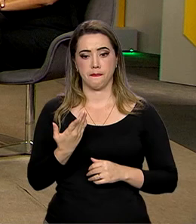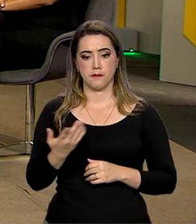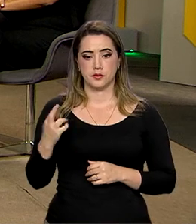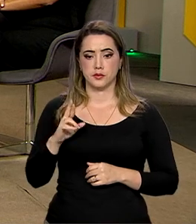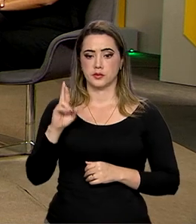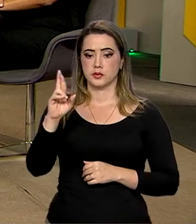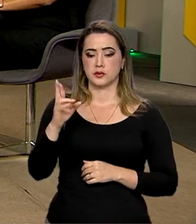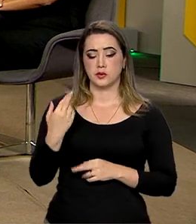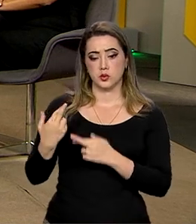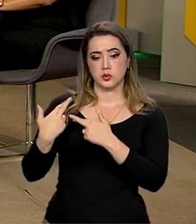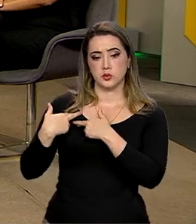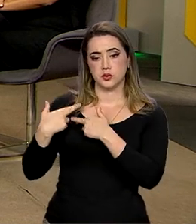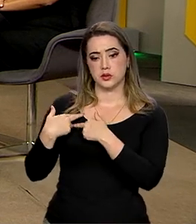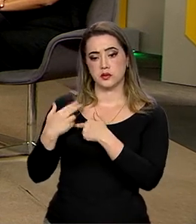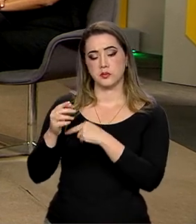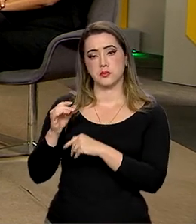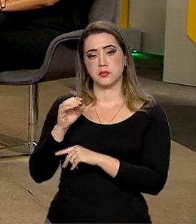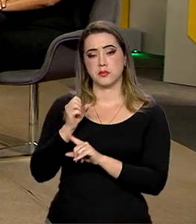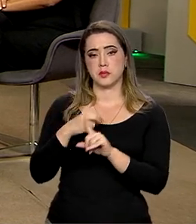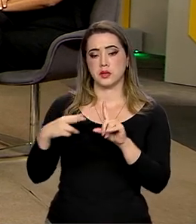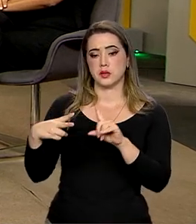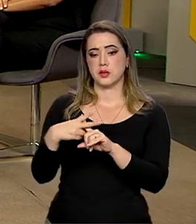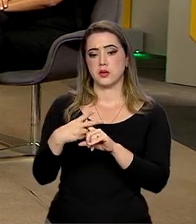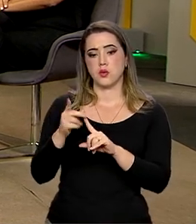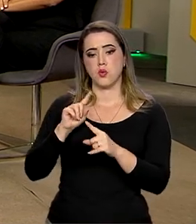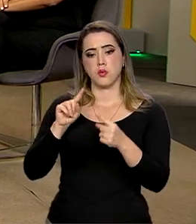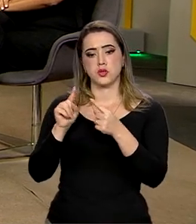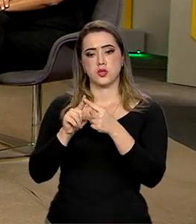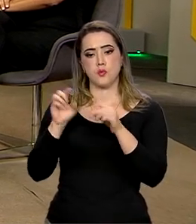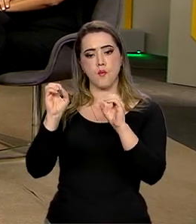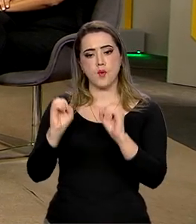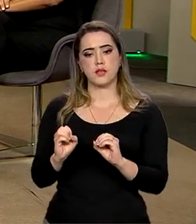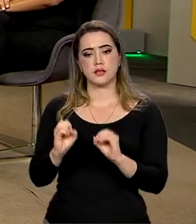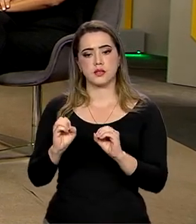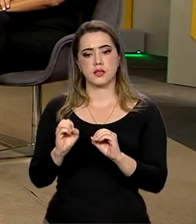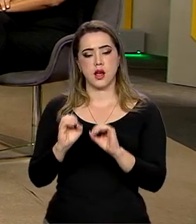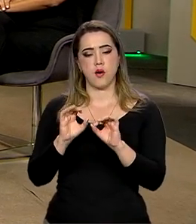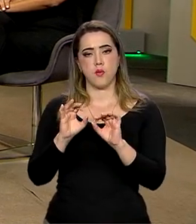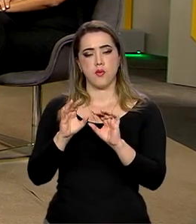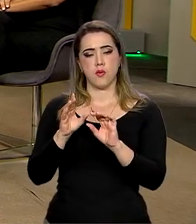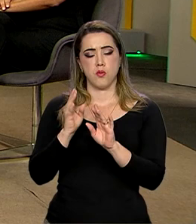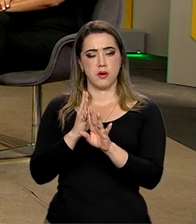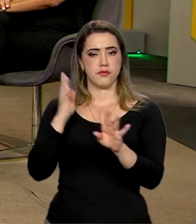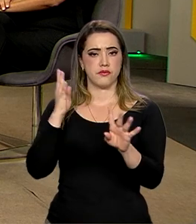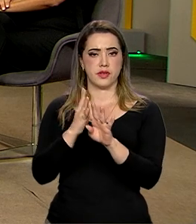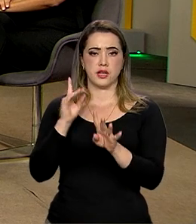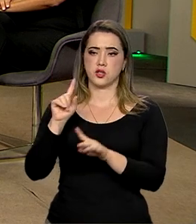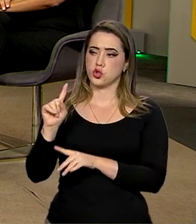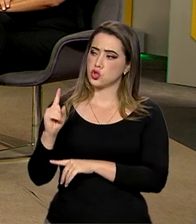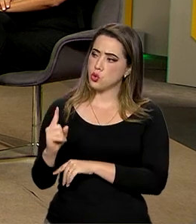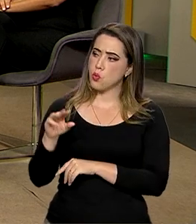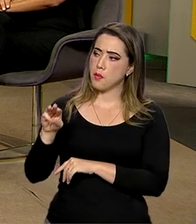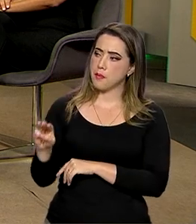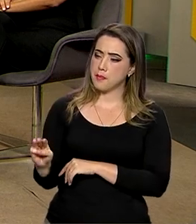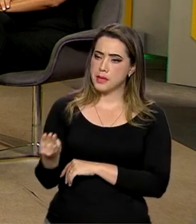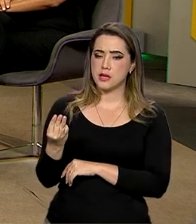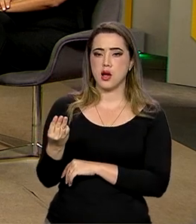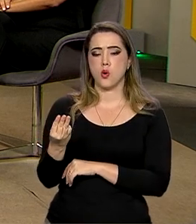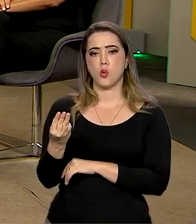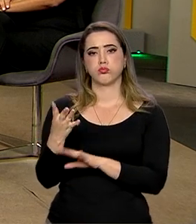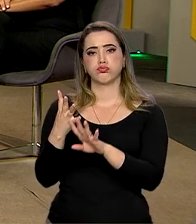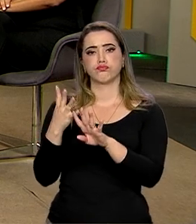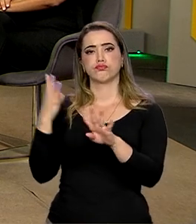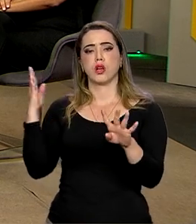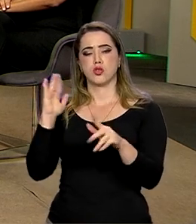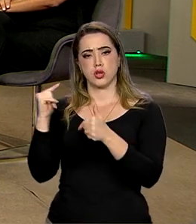presidência do INSS com o desafio de zerar uma fila de 1 milhão e 700 requerimentos aproximadamente. Algumas ações já